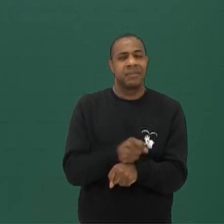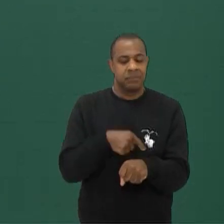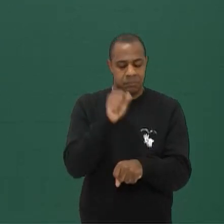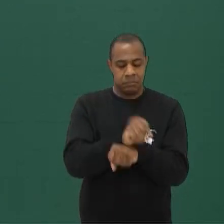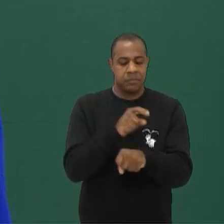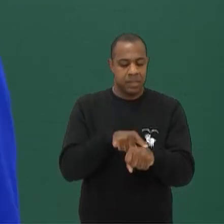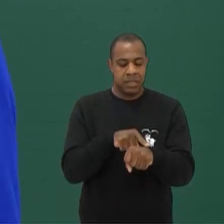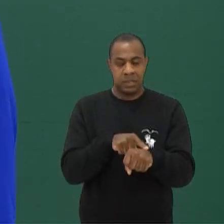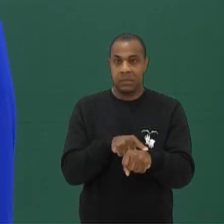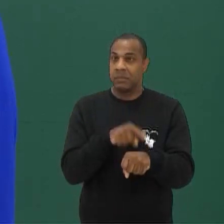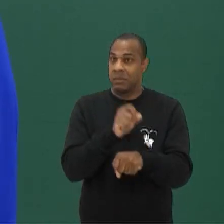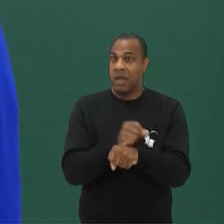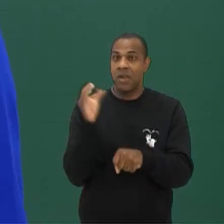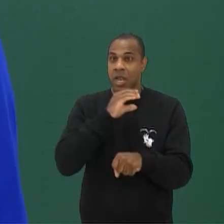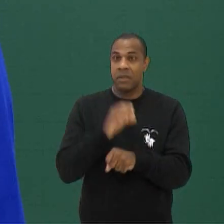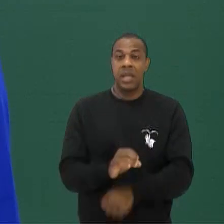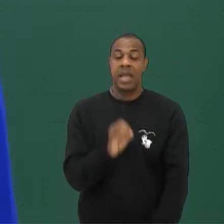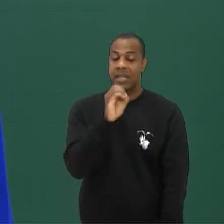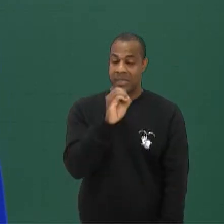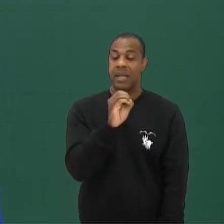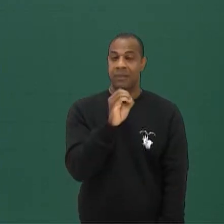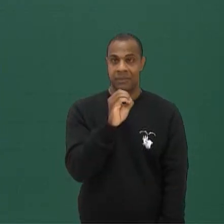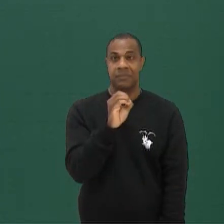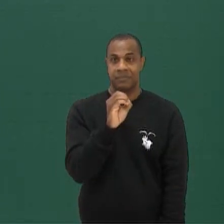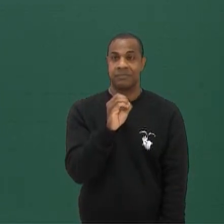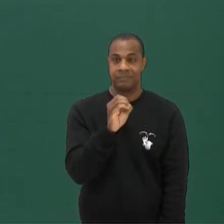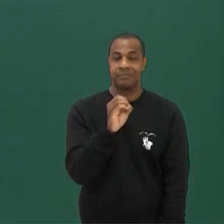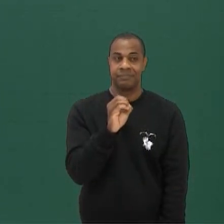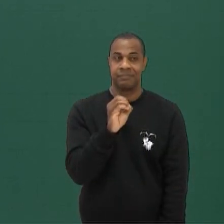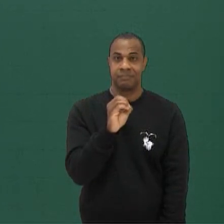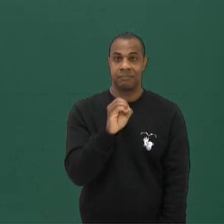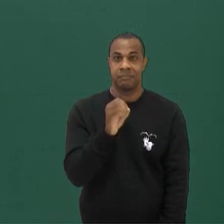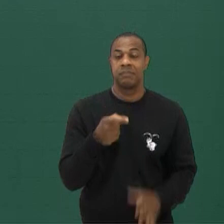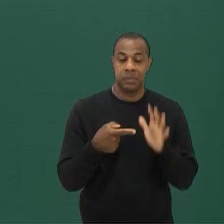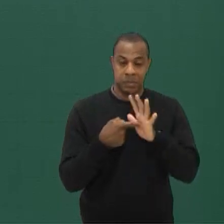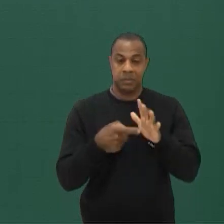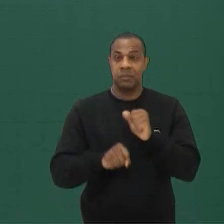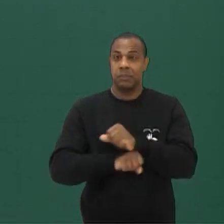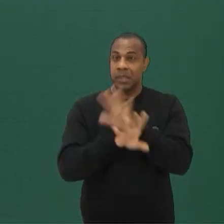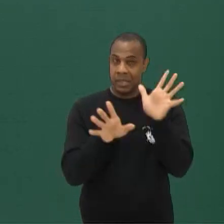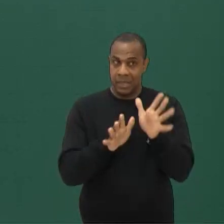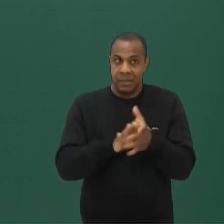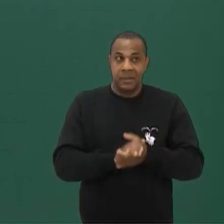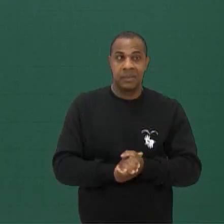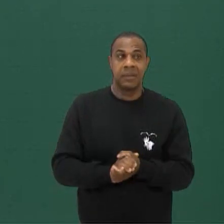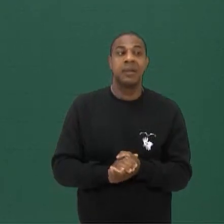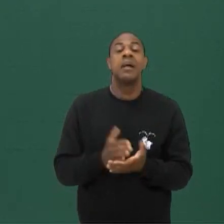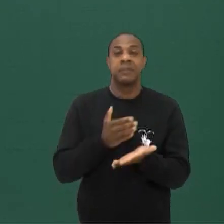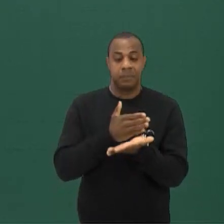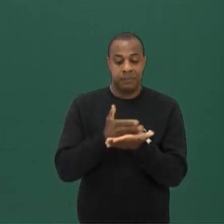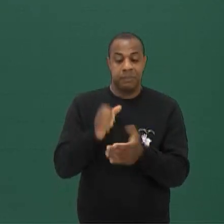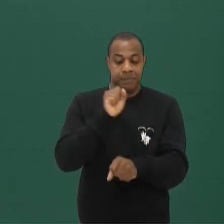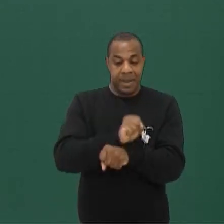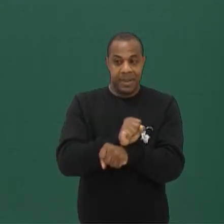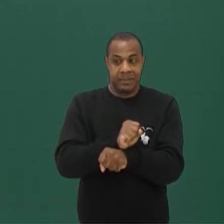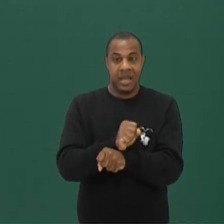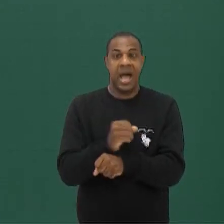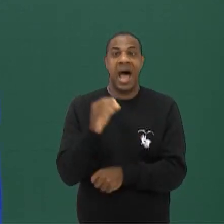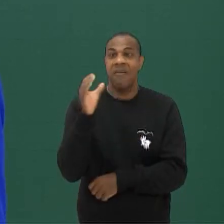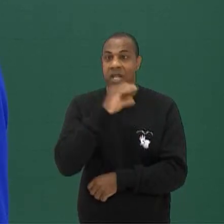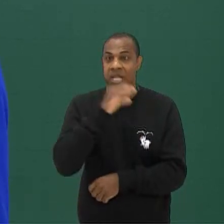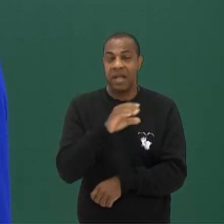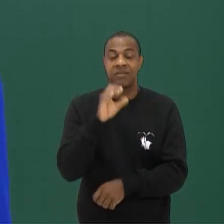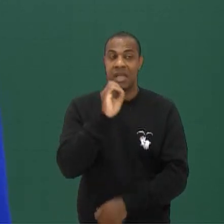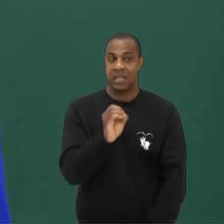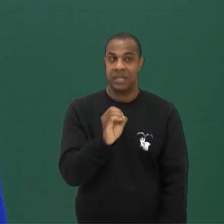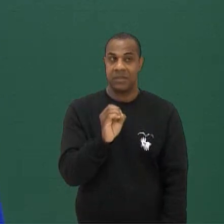velocidade é zero Às vezes Não fica específico Muito claro isso Mas partindo do repouso Mas Velocidade inicial é zero Ou seja A energia